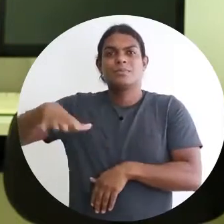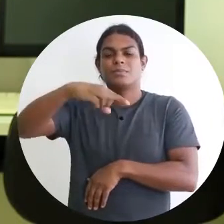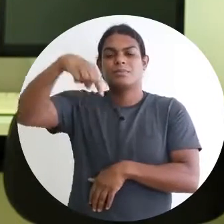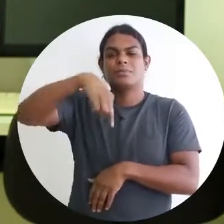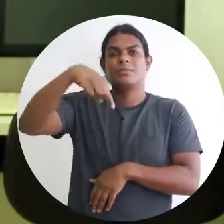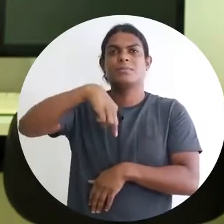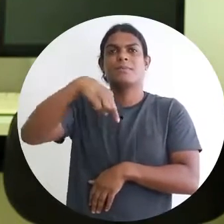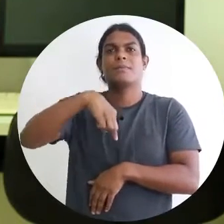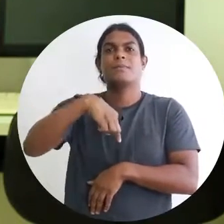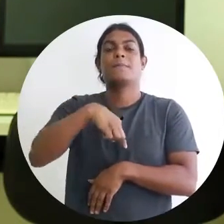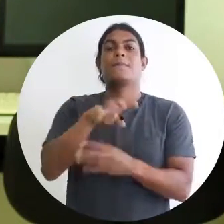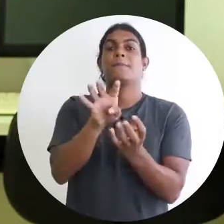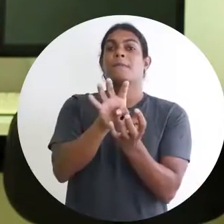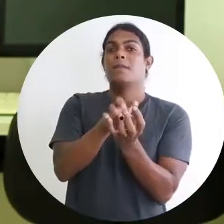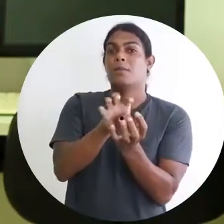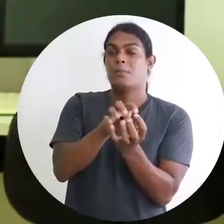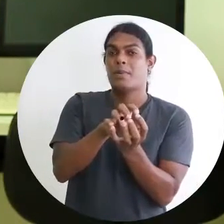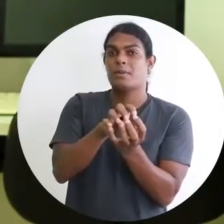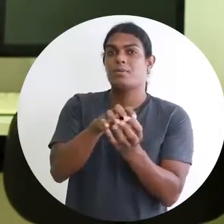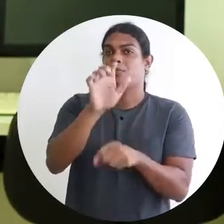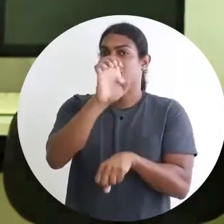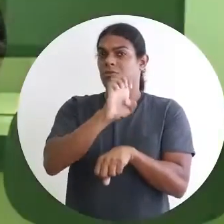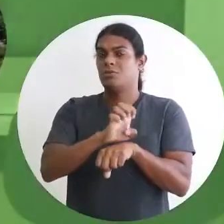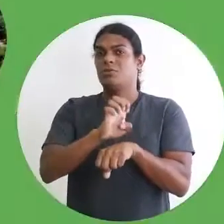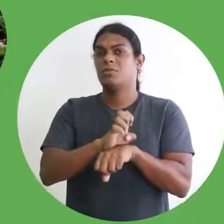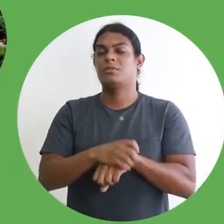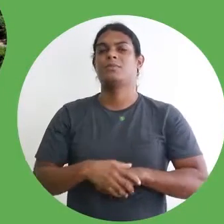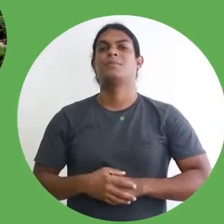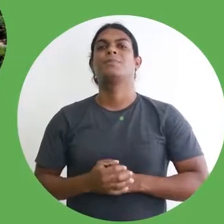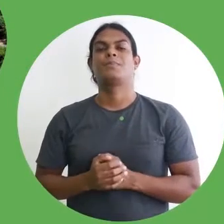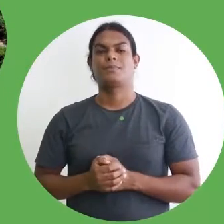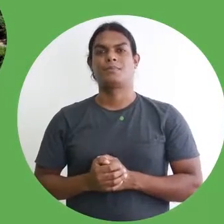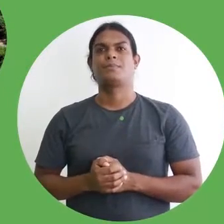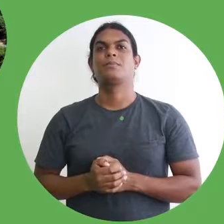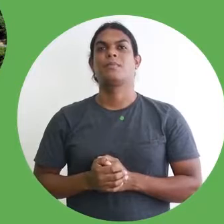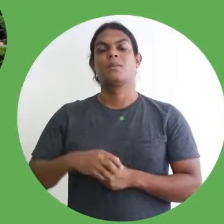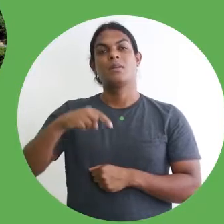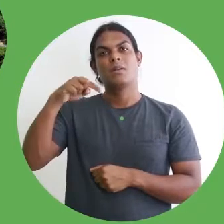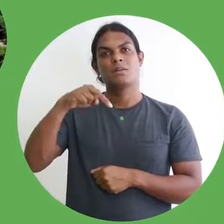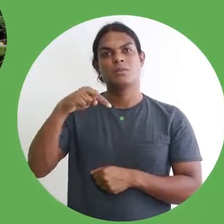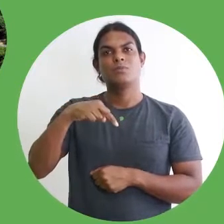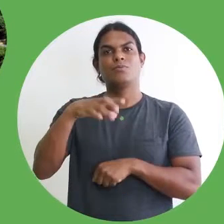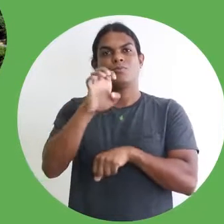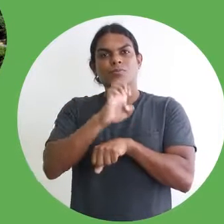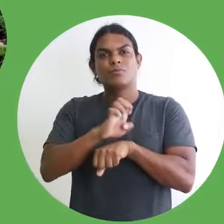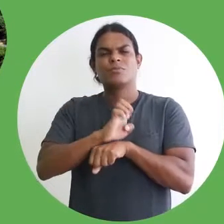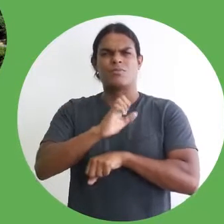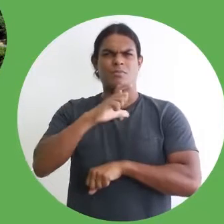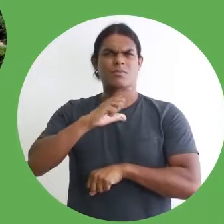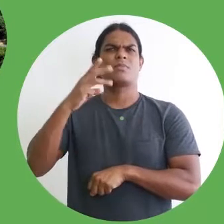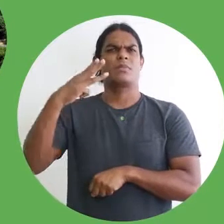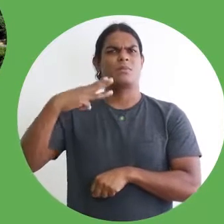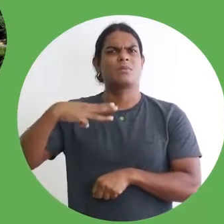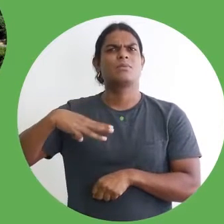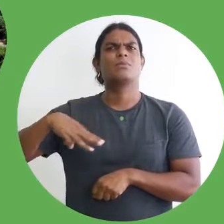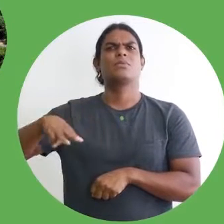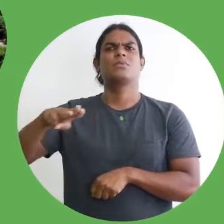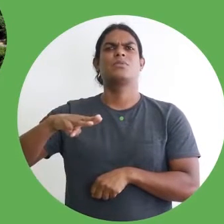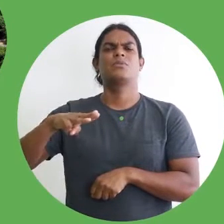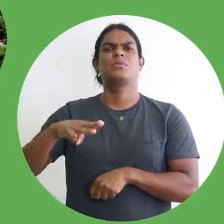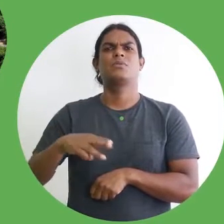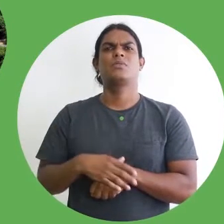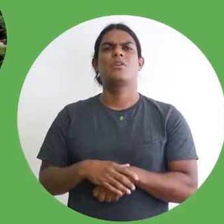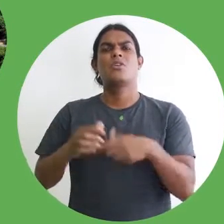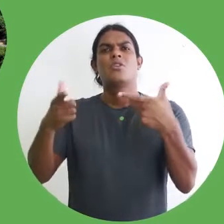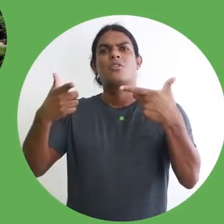de Pernambuco, mas, basicamente, dentro da região metropolitana. O nosso estado, ele abriga museus, centros culturais e